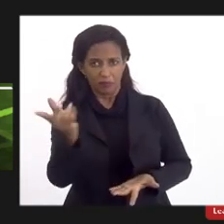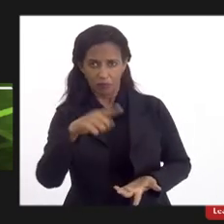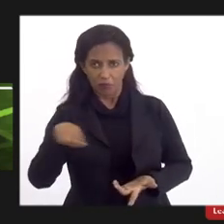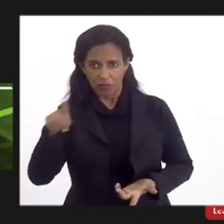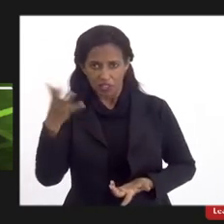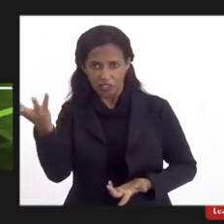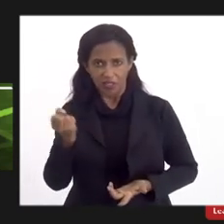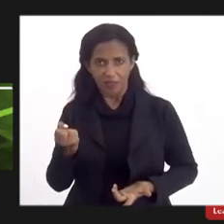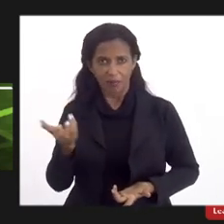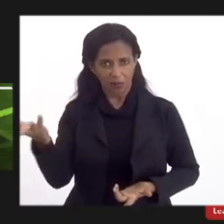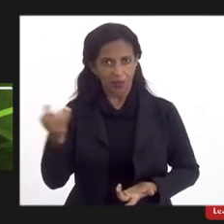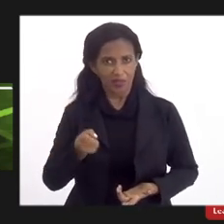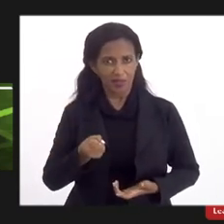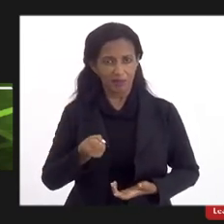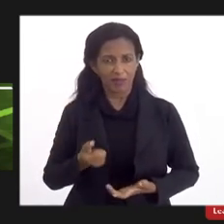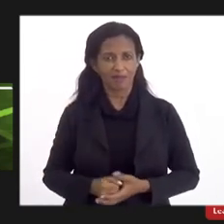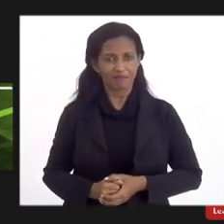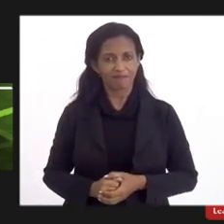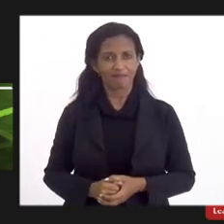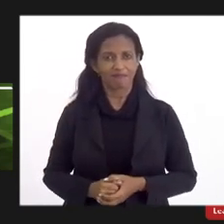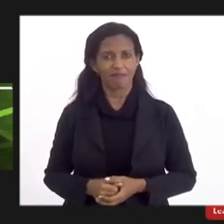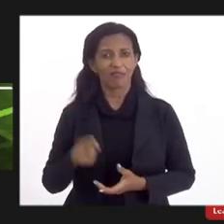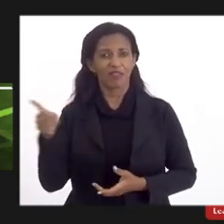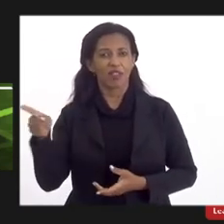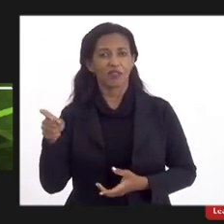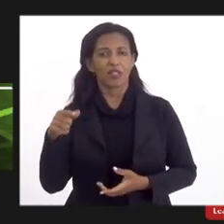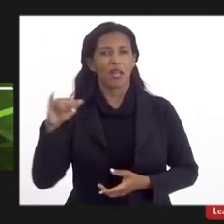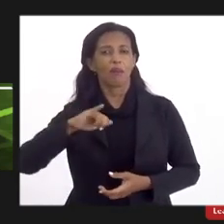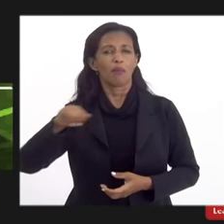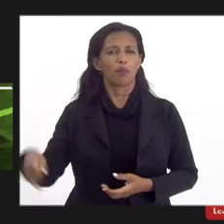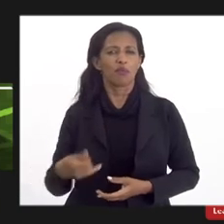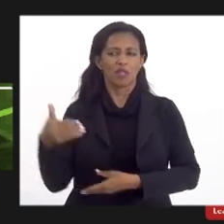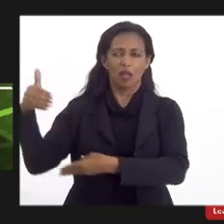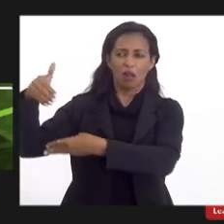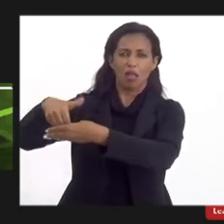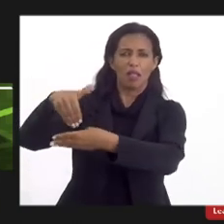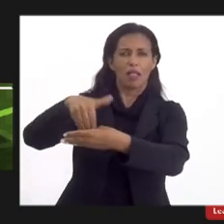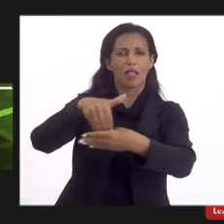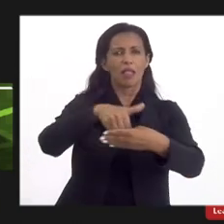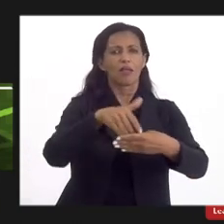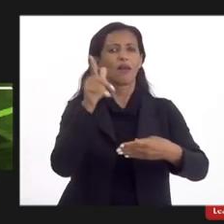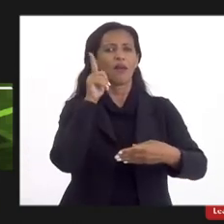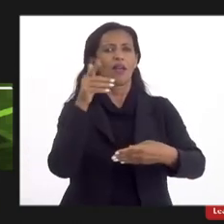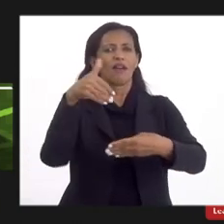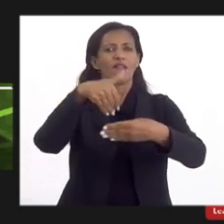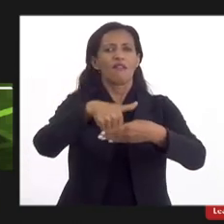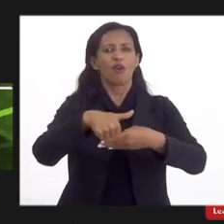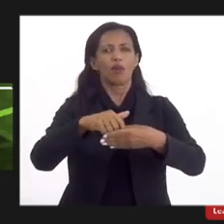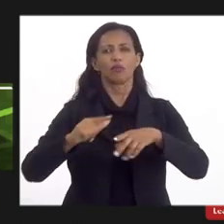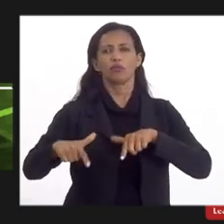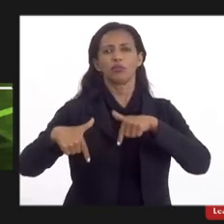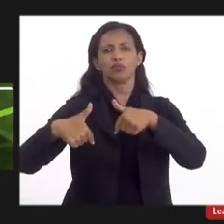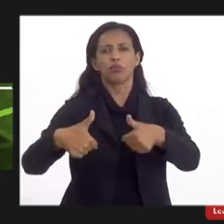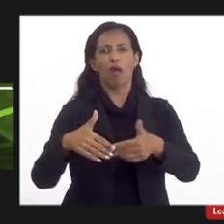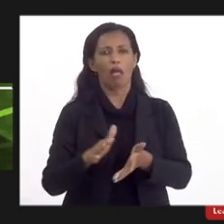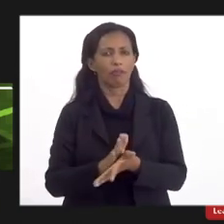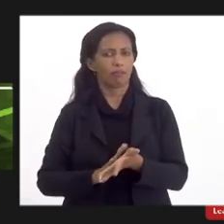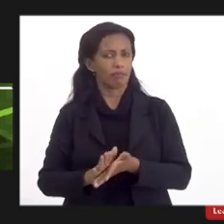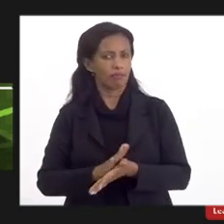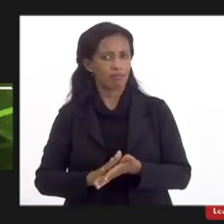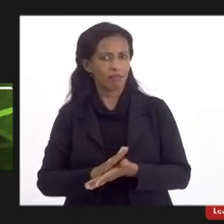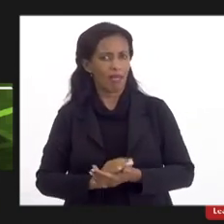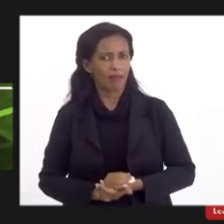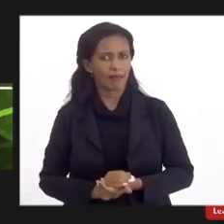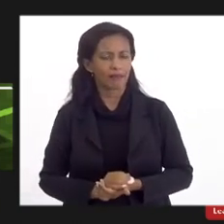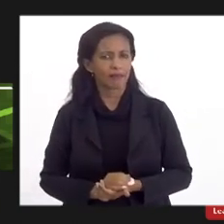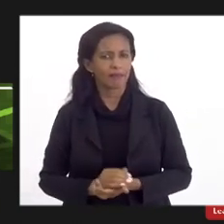usaram aquilo lá como via eleitoral em eleição ganhavam os votos e não faziam nada quem me